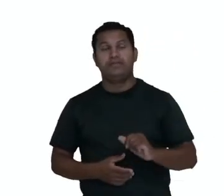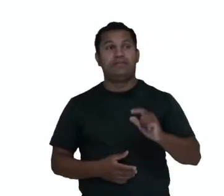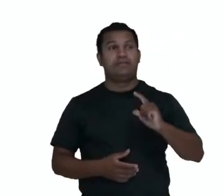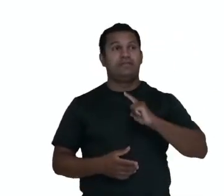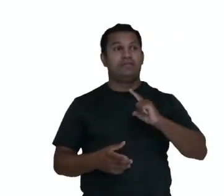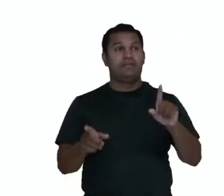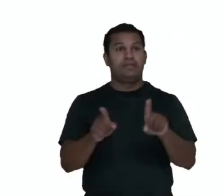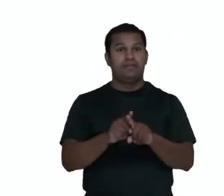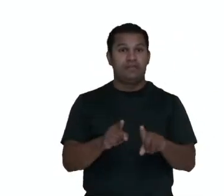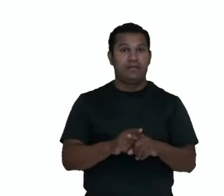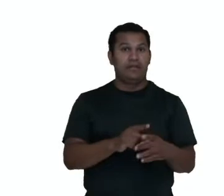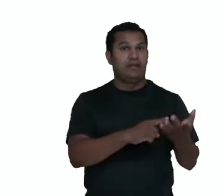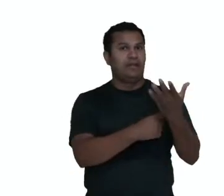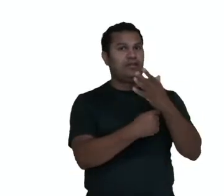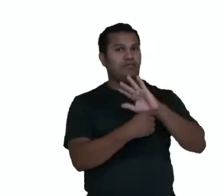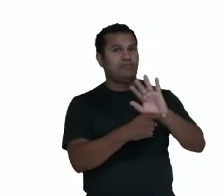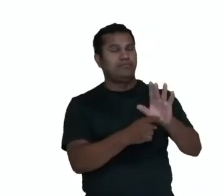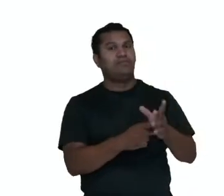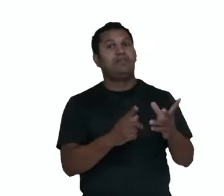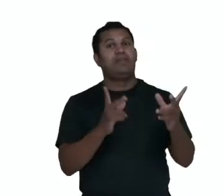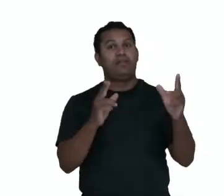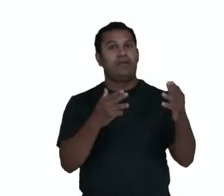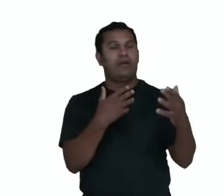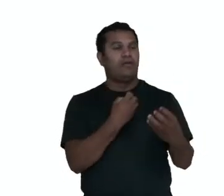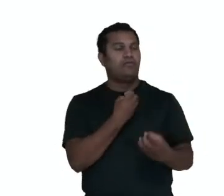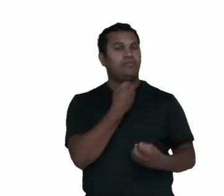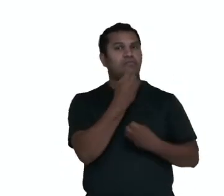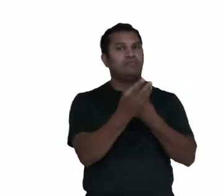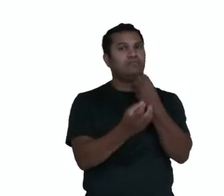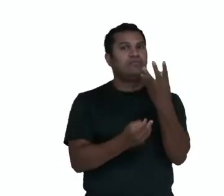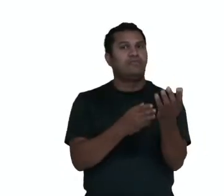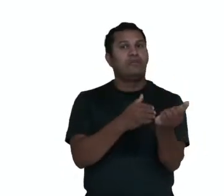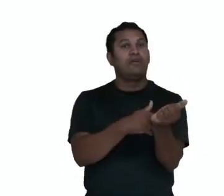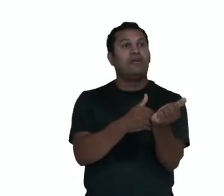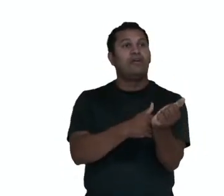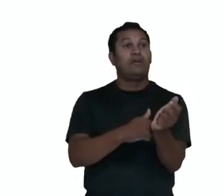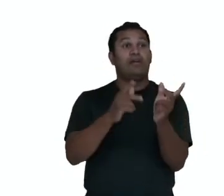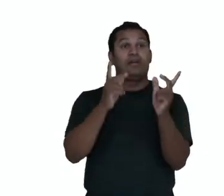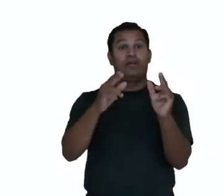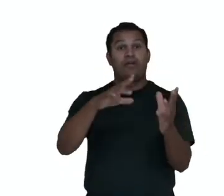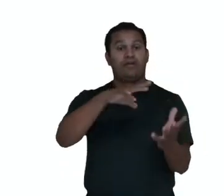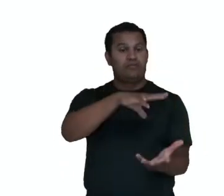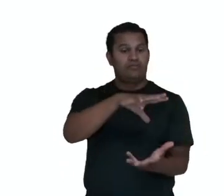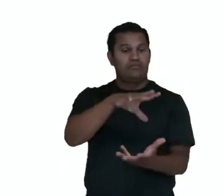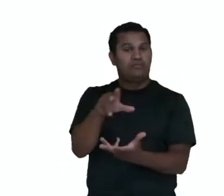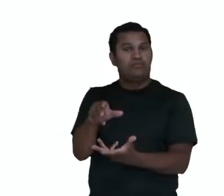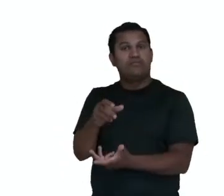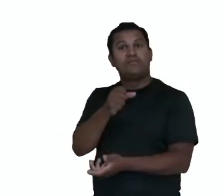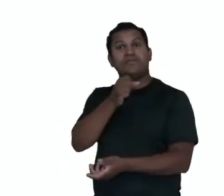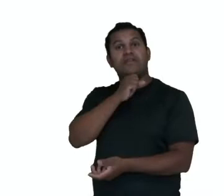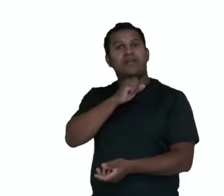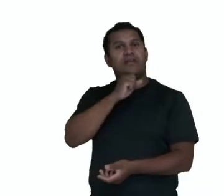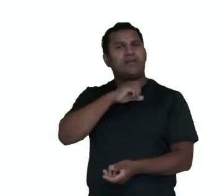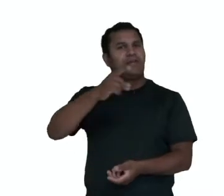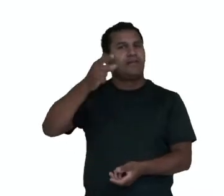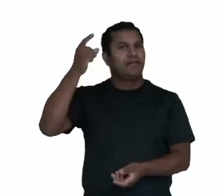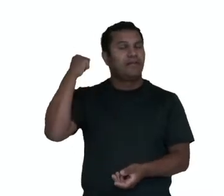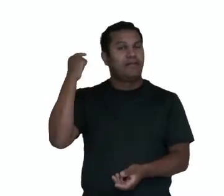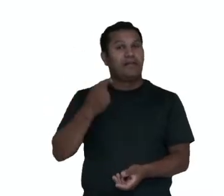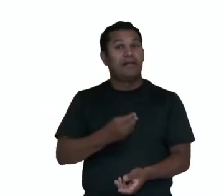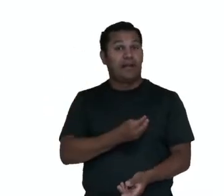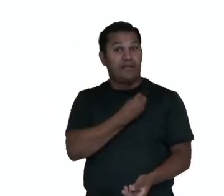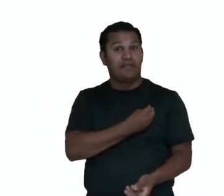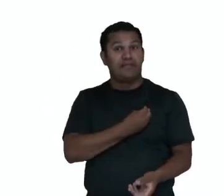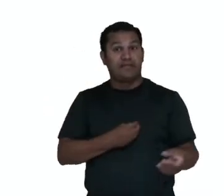-te um segredo, velho como o mundo. Adolescente, olha, a vida é nova,